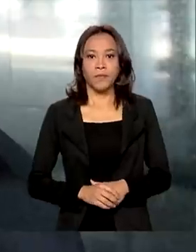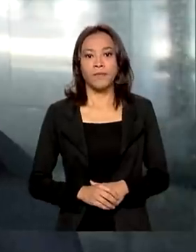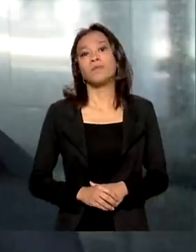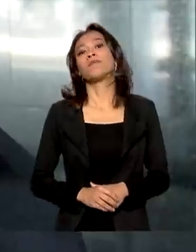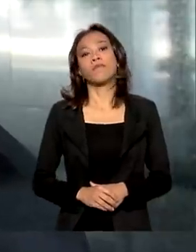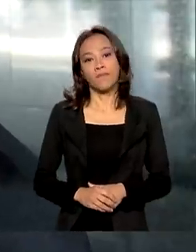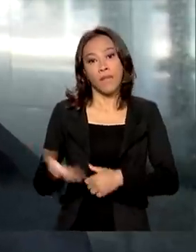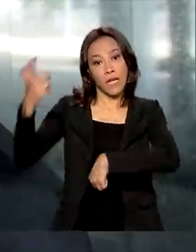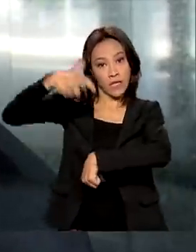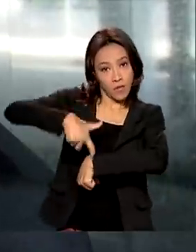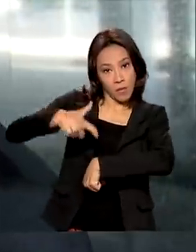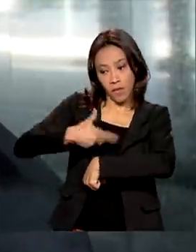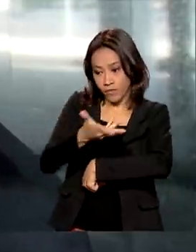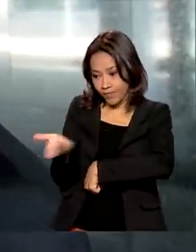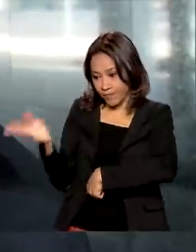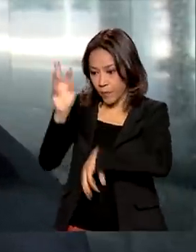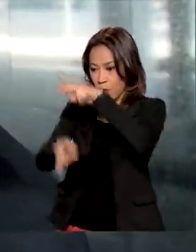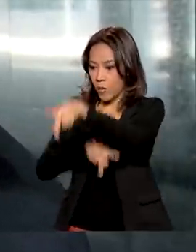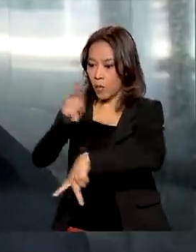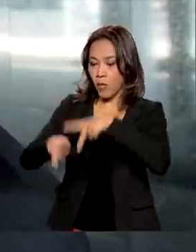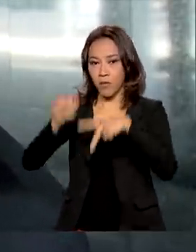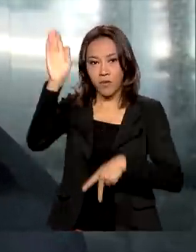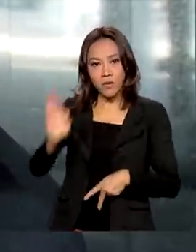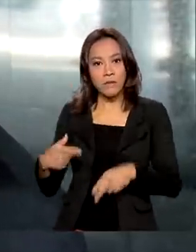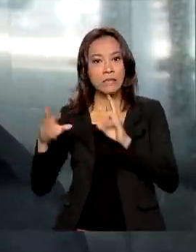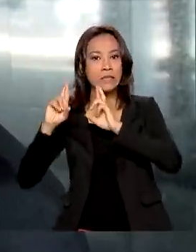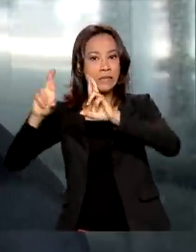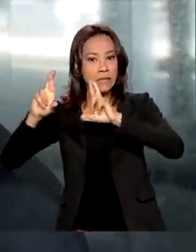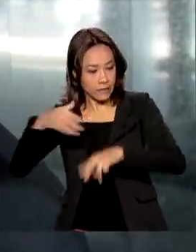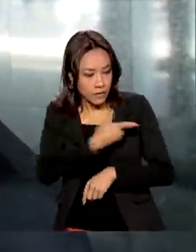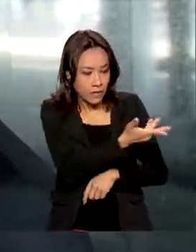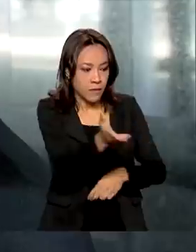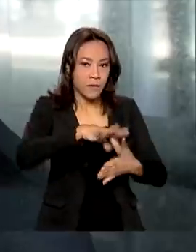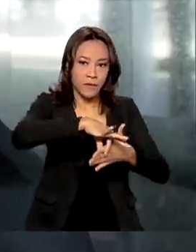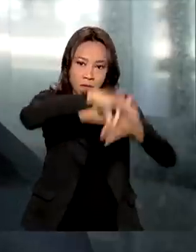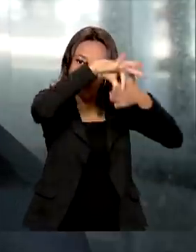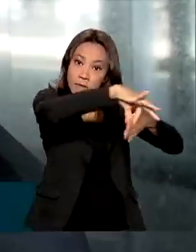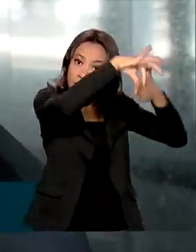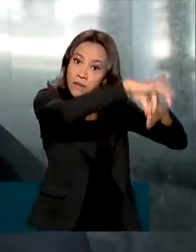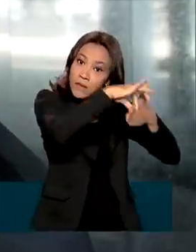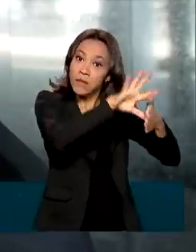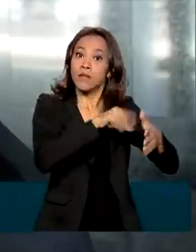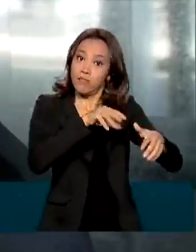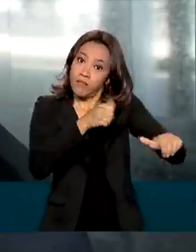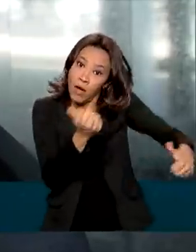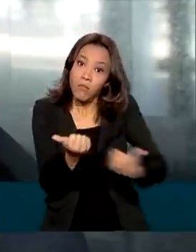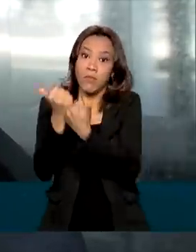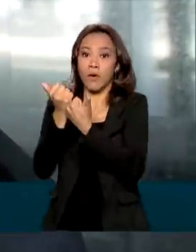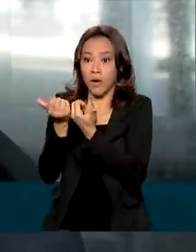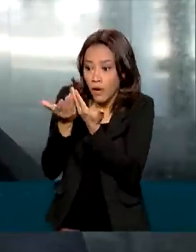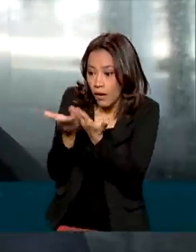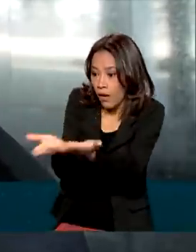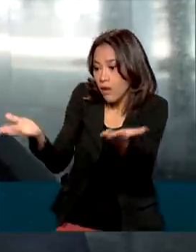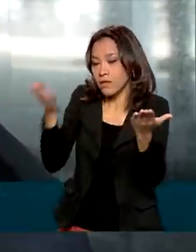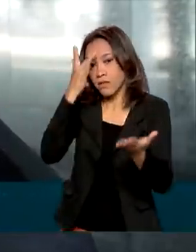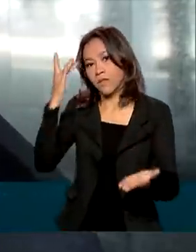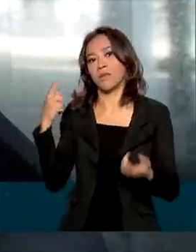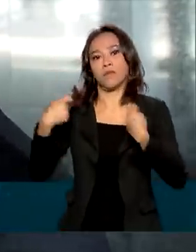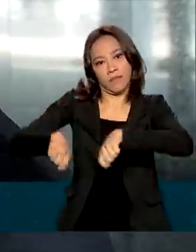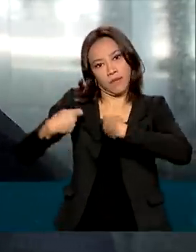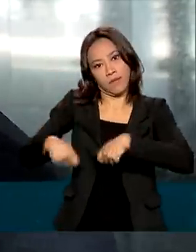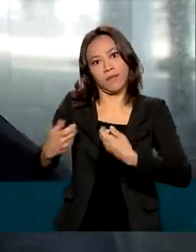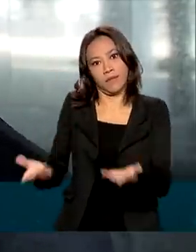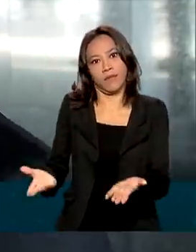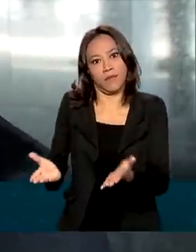Nesse momento, o povo brasileiro tem a expectativa que seus líderes busquem cooperação para atender esses mais necessitados.